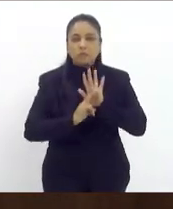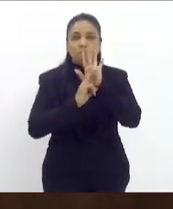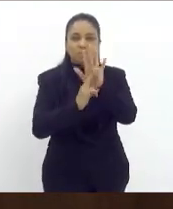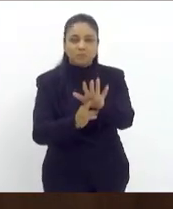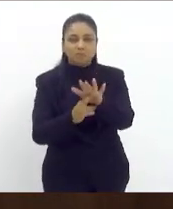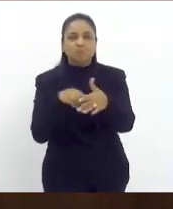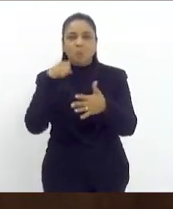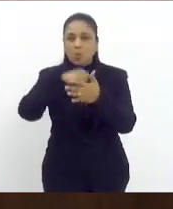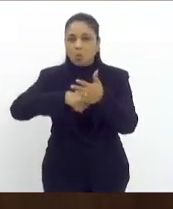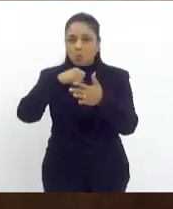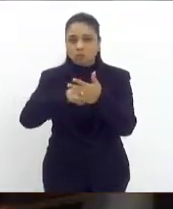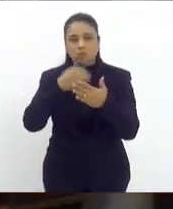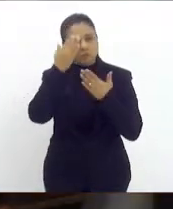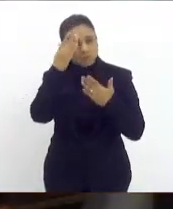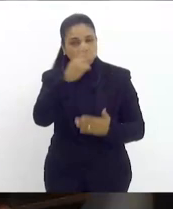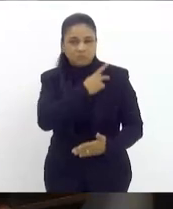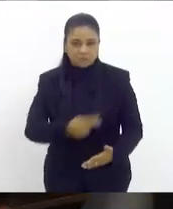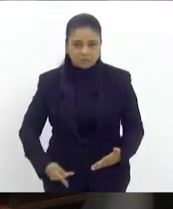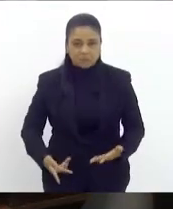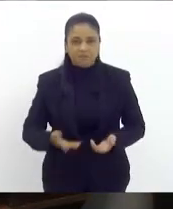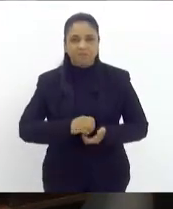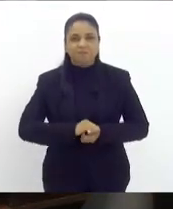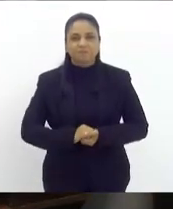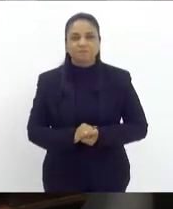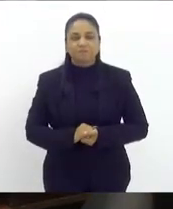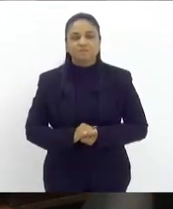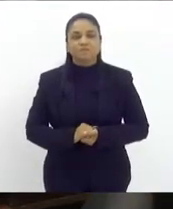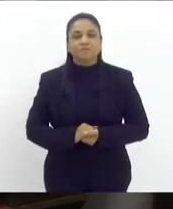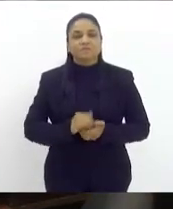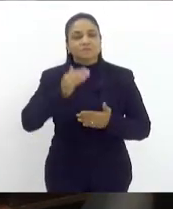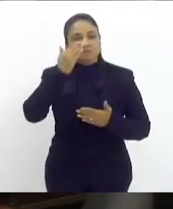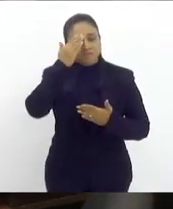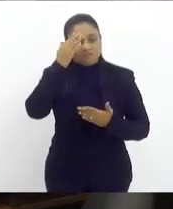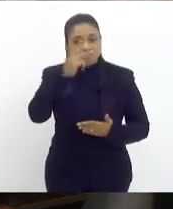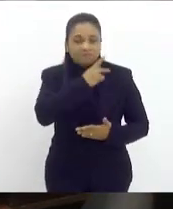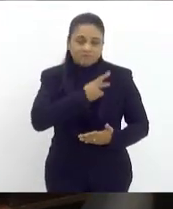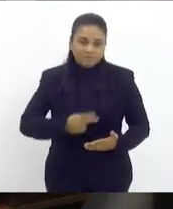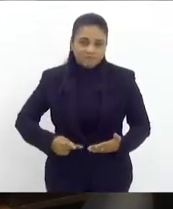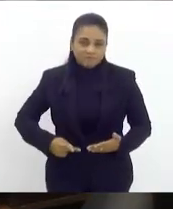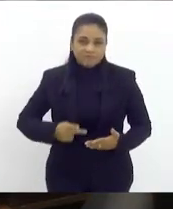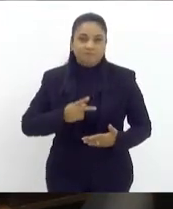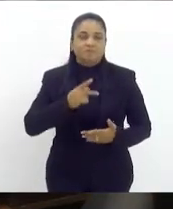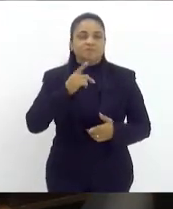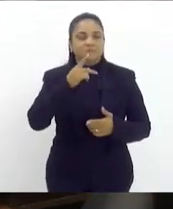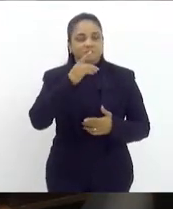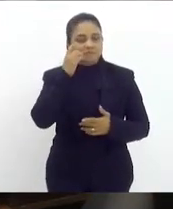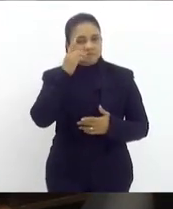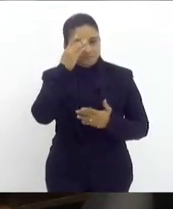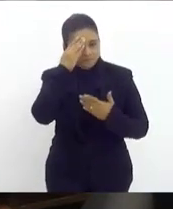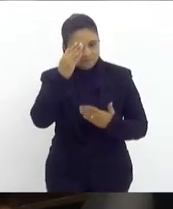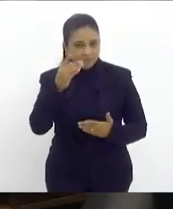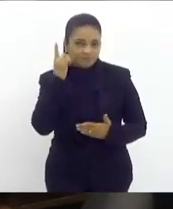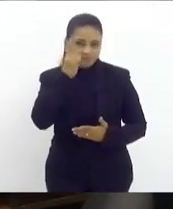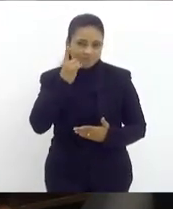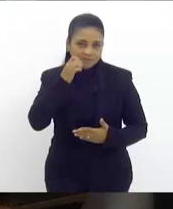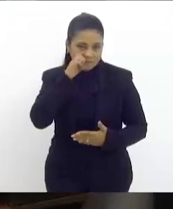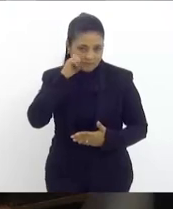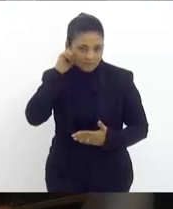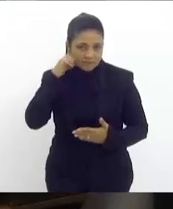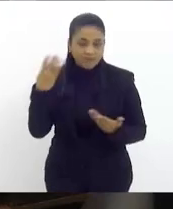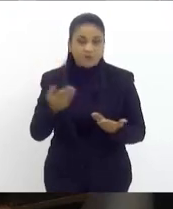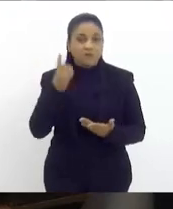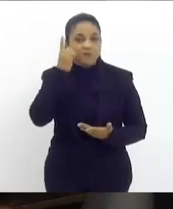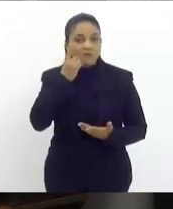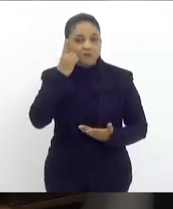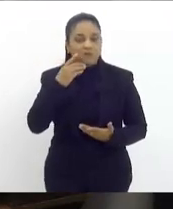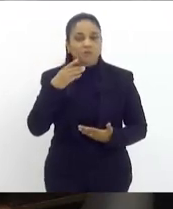dessa luta obrigada presidente muito obrigado deputada Élica deputado Fred Pacheco por favor presidente